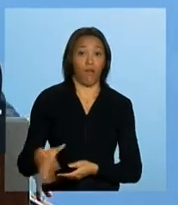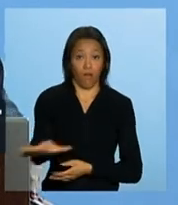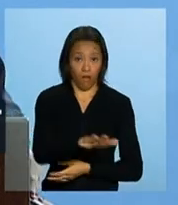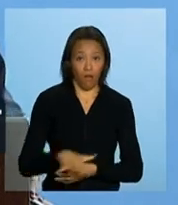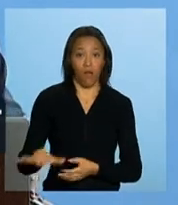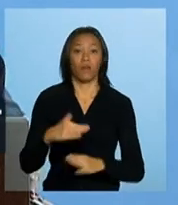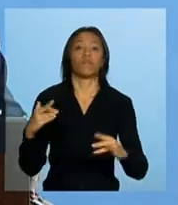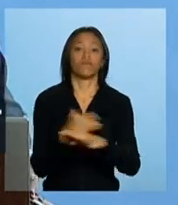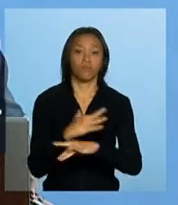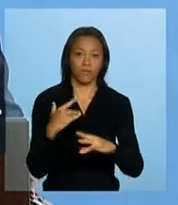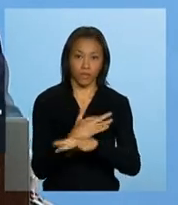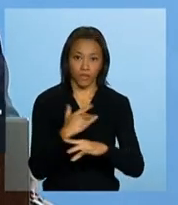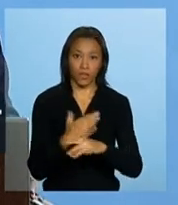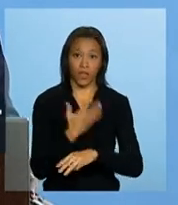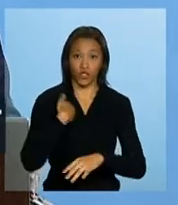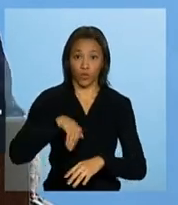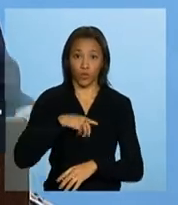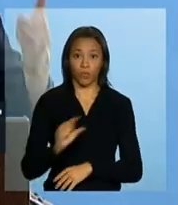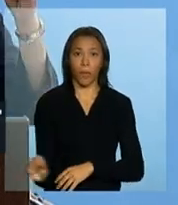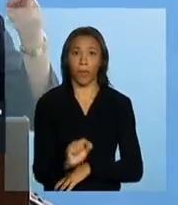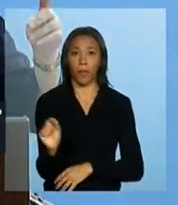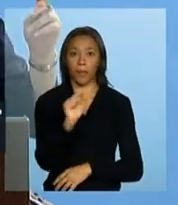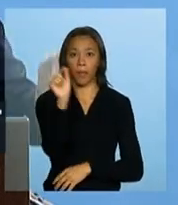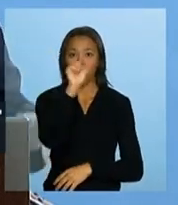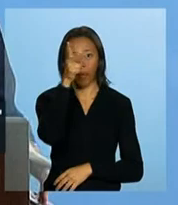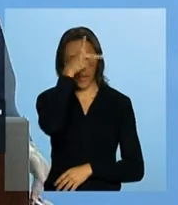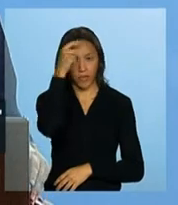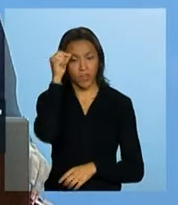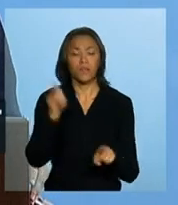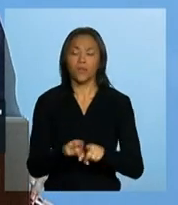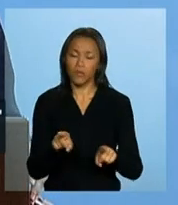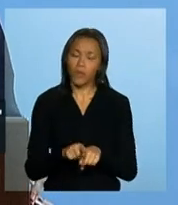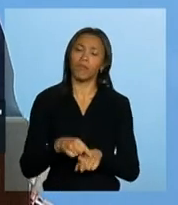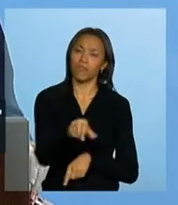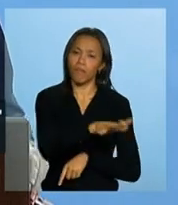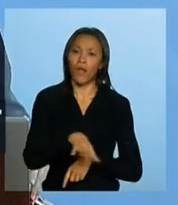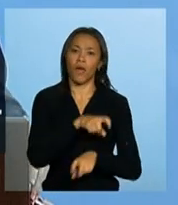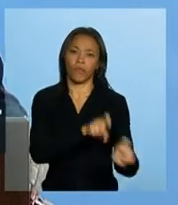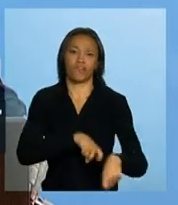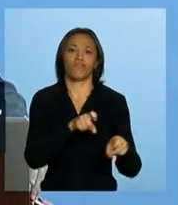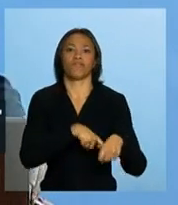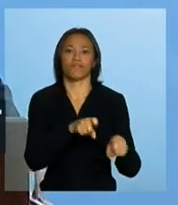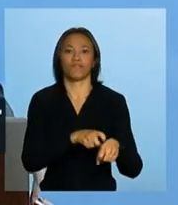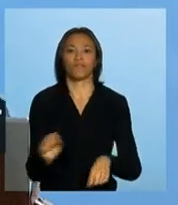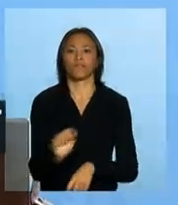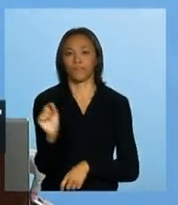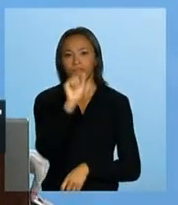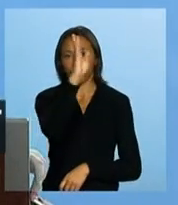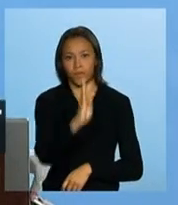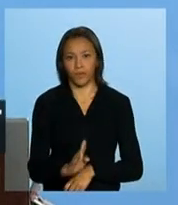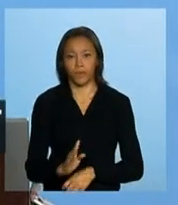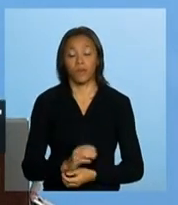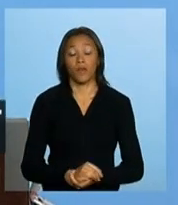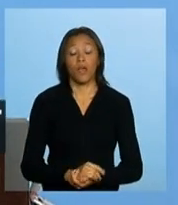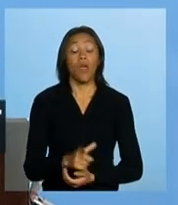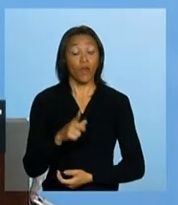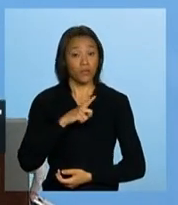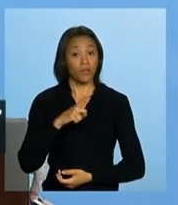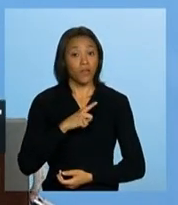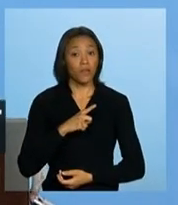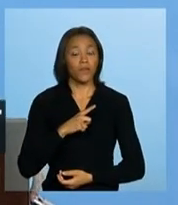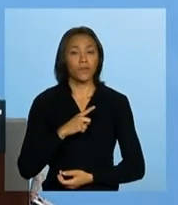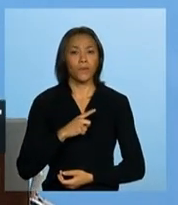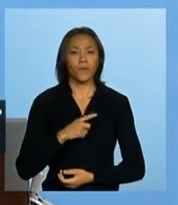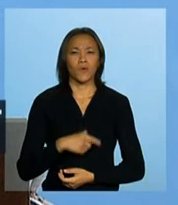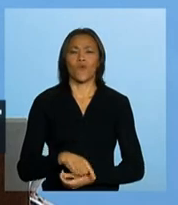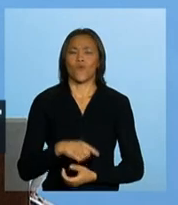urbana dos nossos municípios quanto para a área rural. Eu tenho um especial